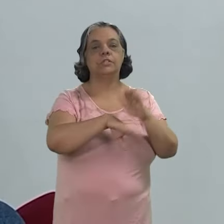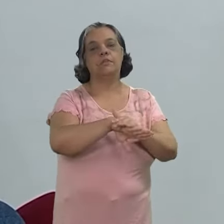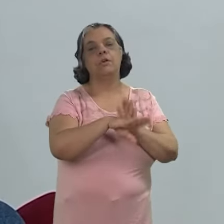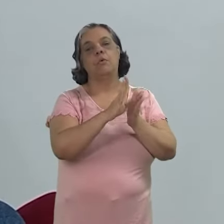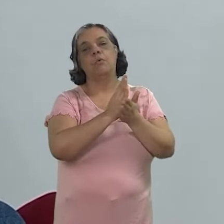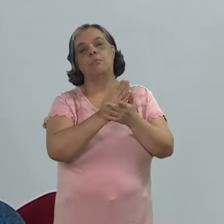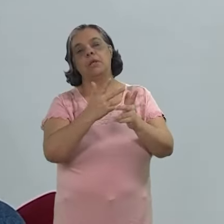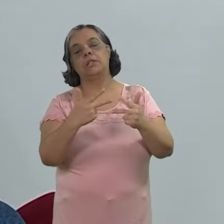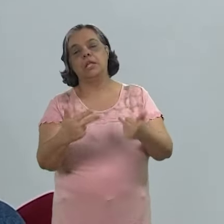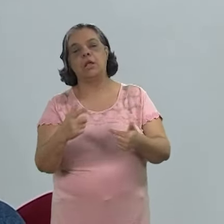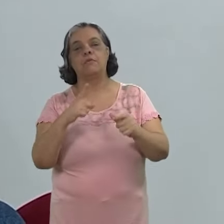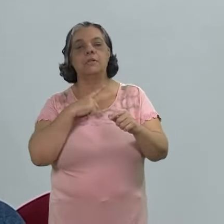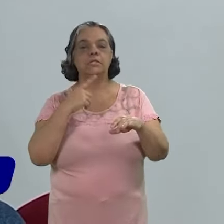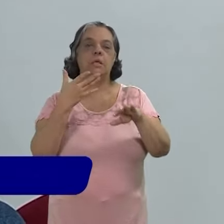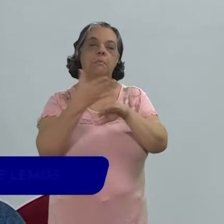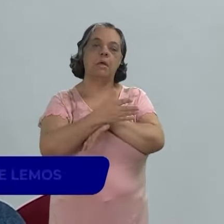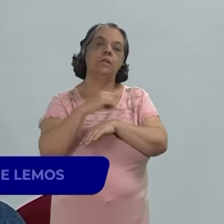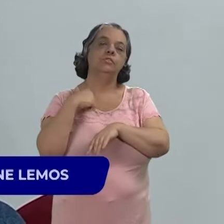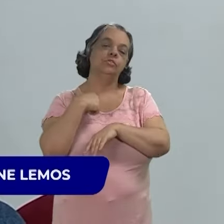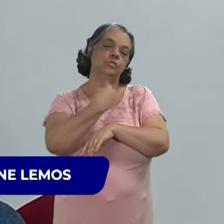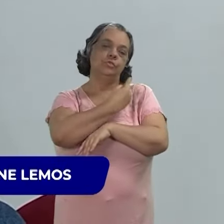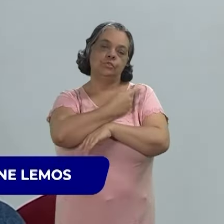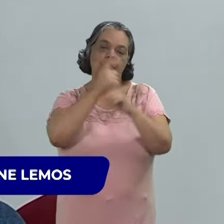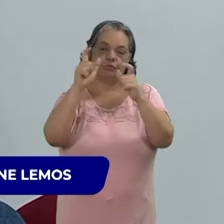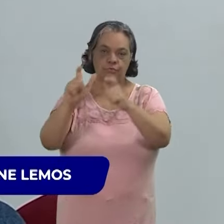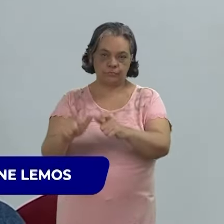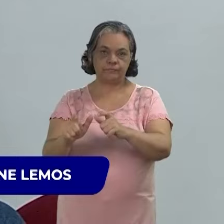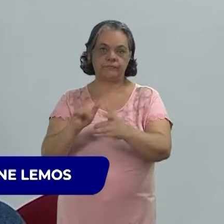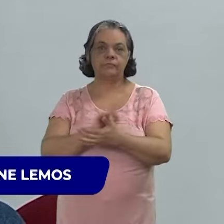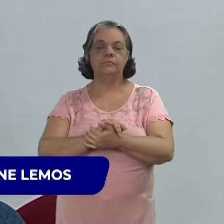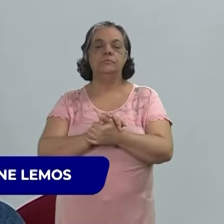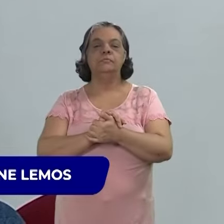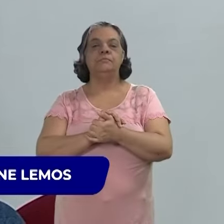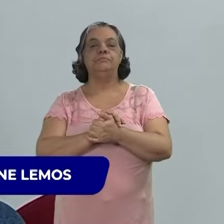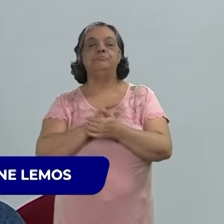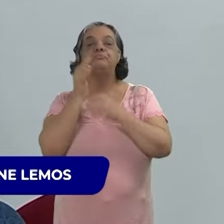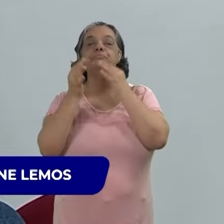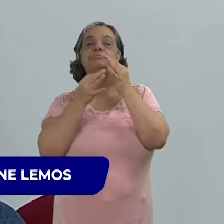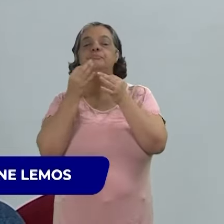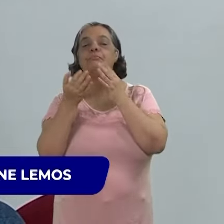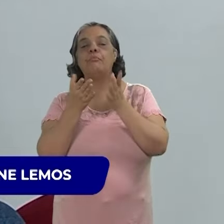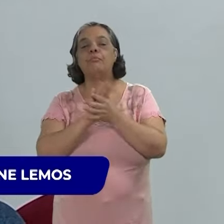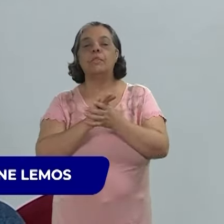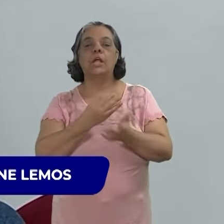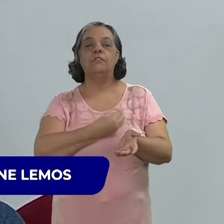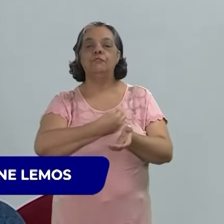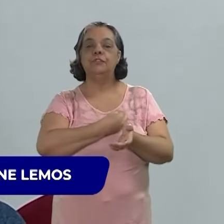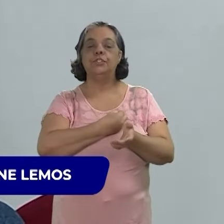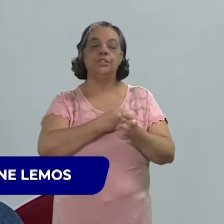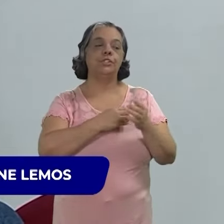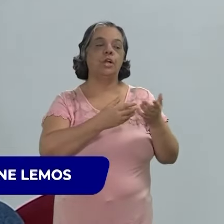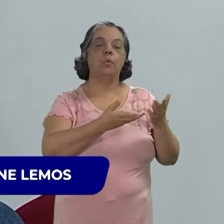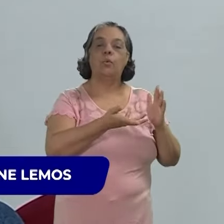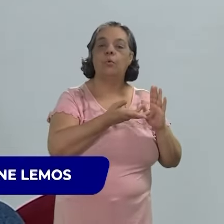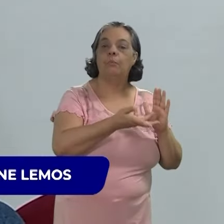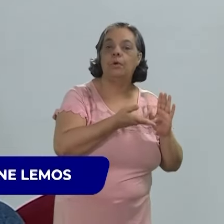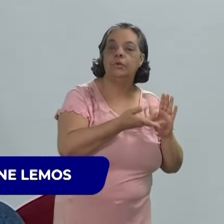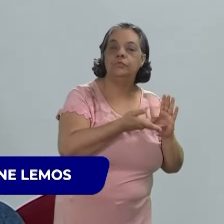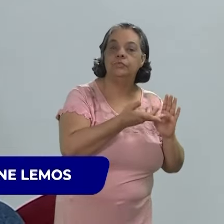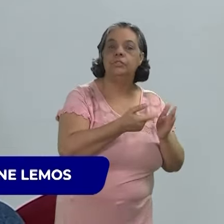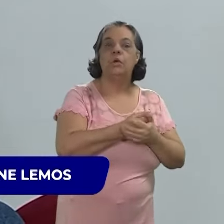que o material tem que atender para fazer parte do nosso acervo critérios esses como vida comercial